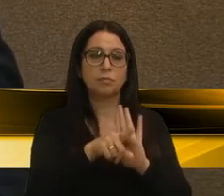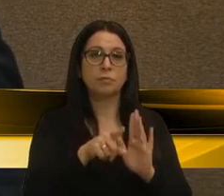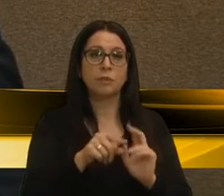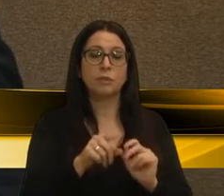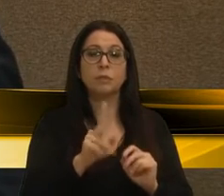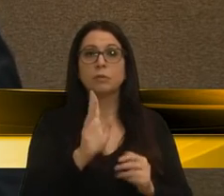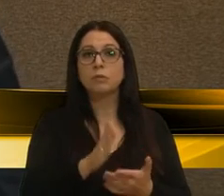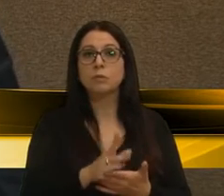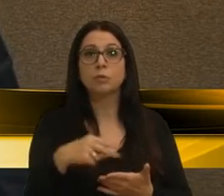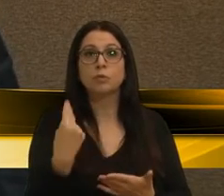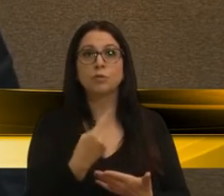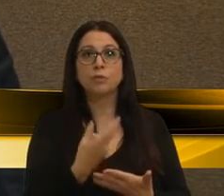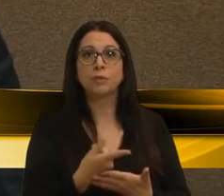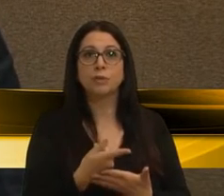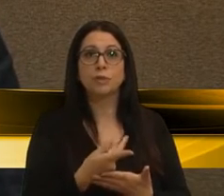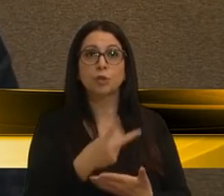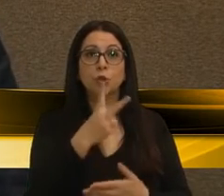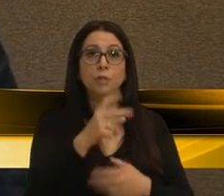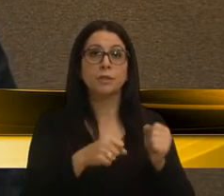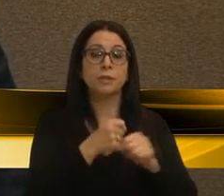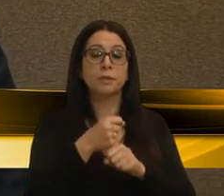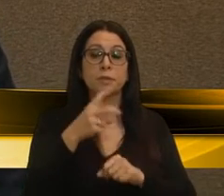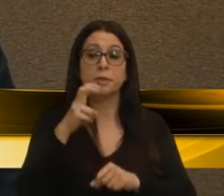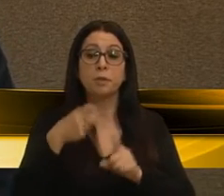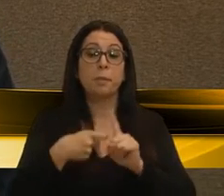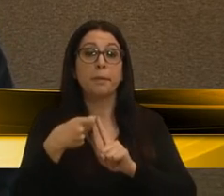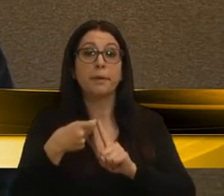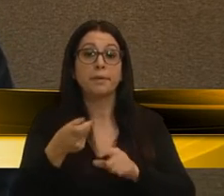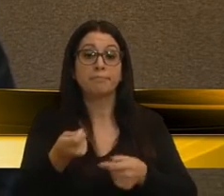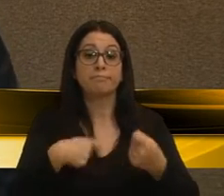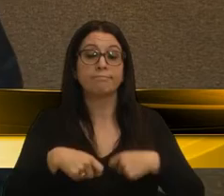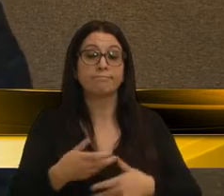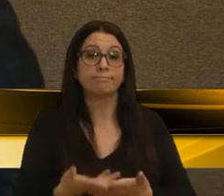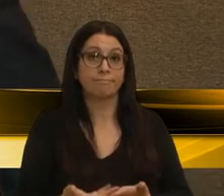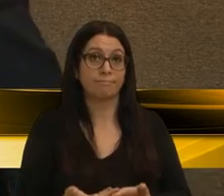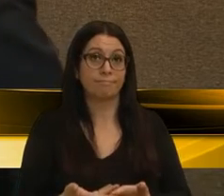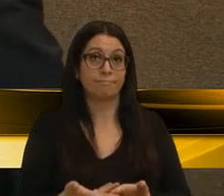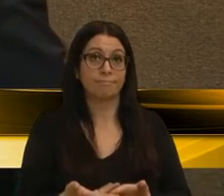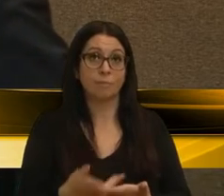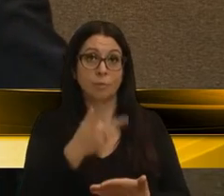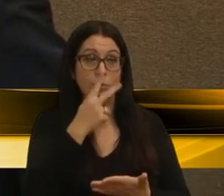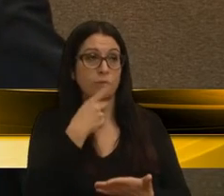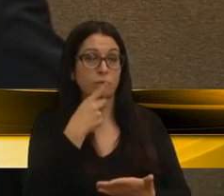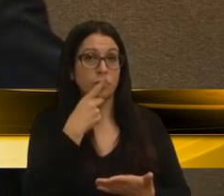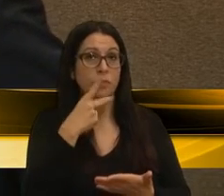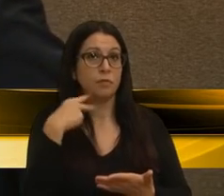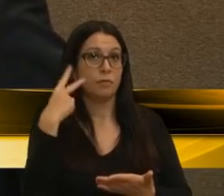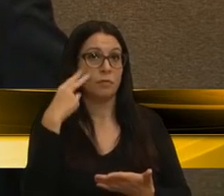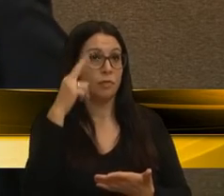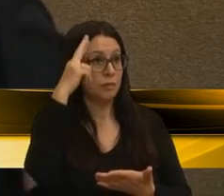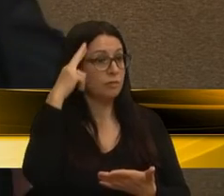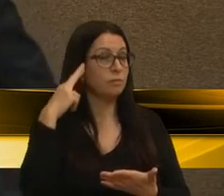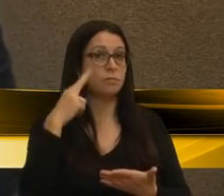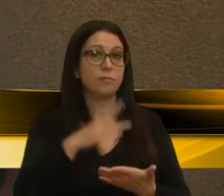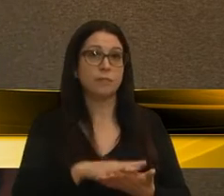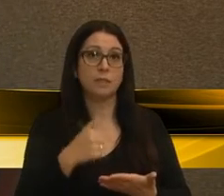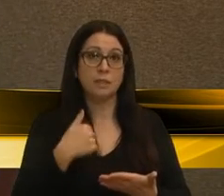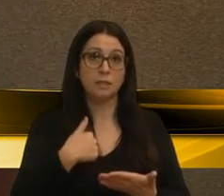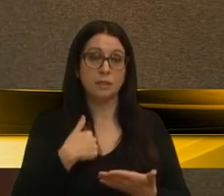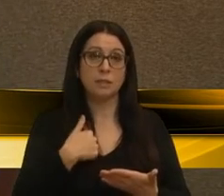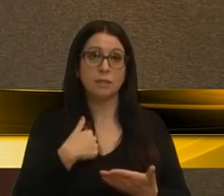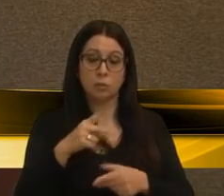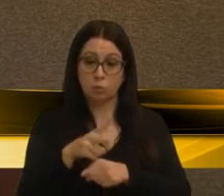quando nós já estamos há dois anos e cinco meses dessa administração. E como bem falou o vereador Rafael, e eu aqui